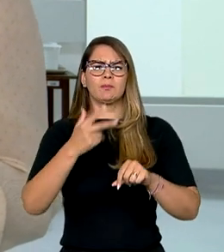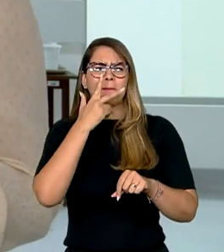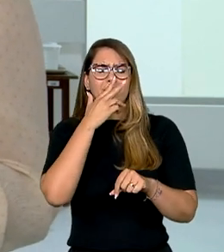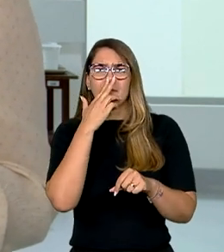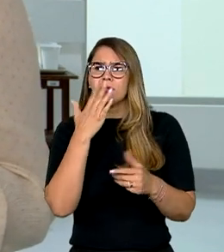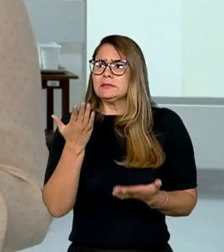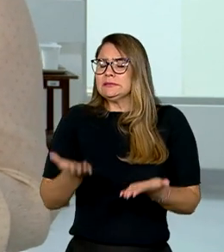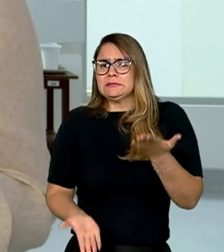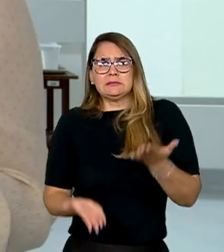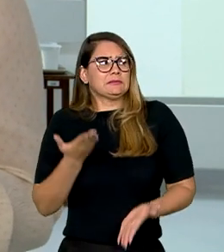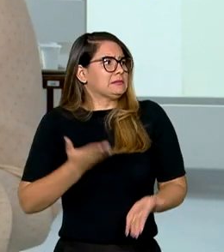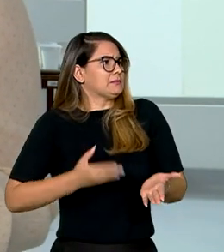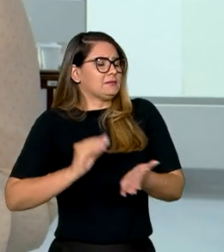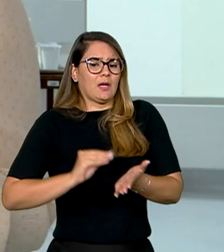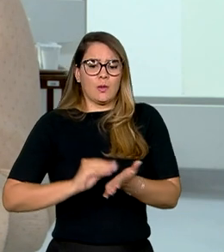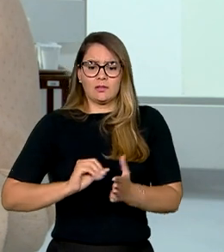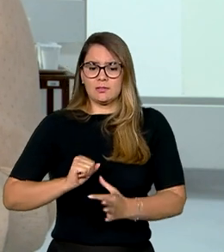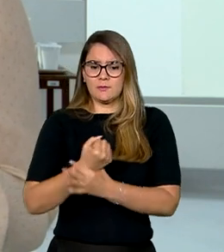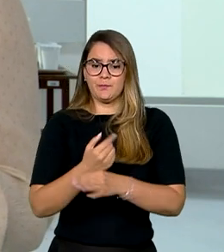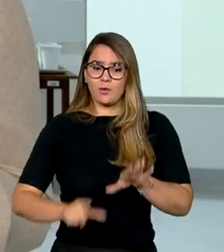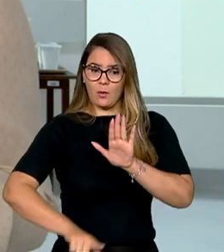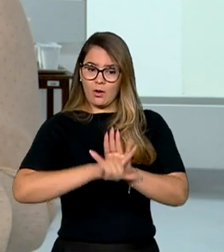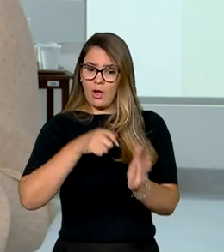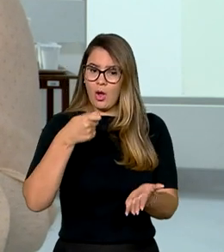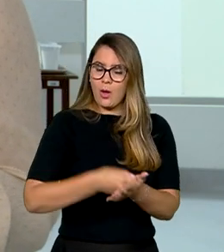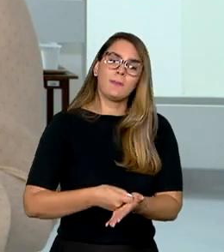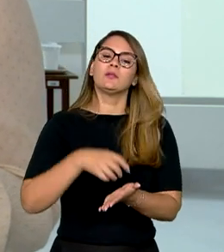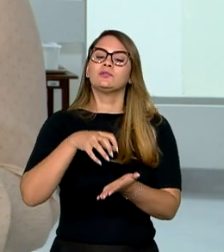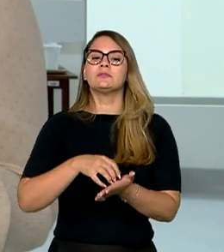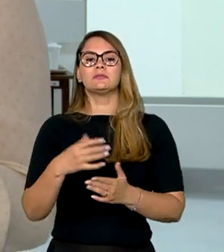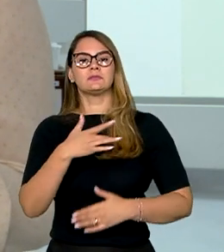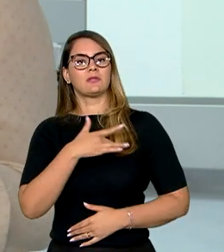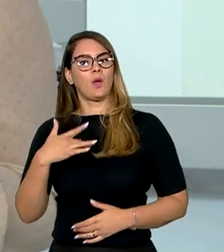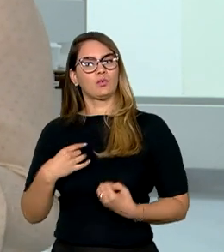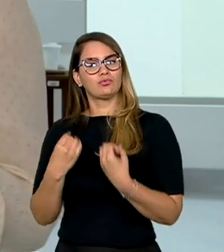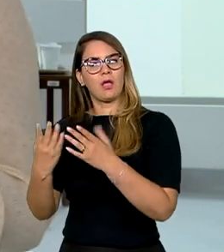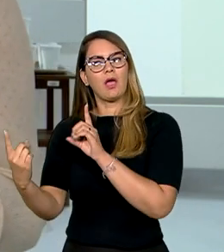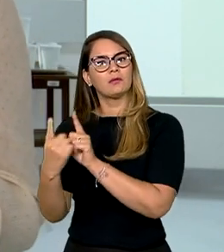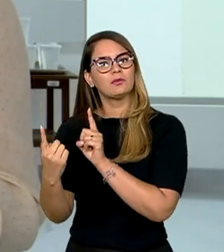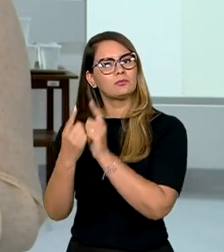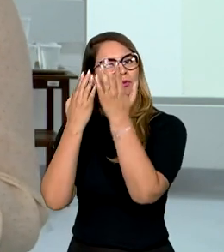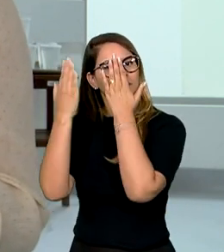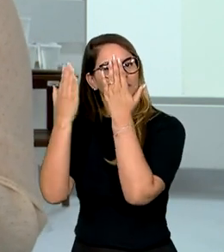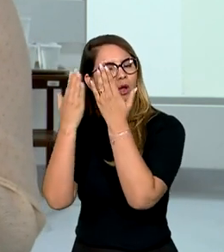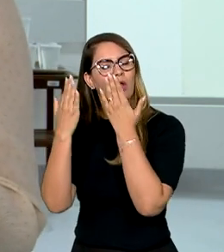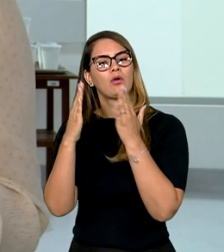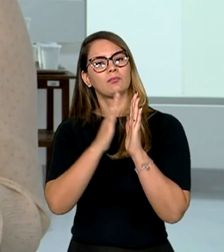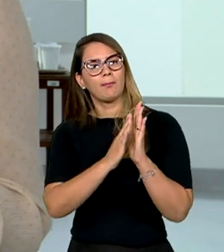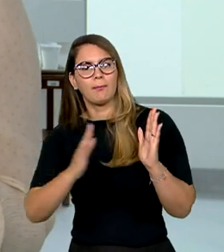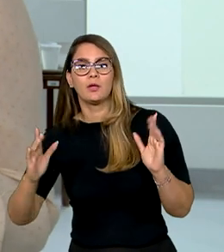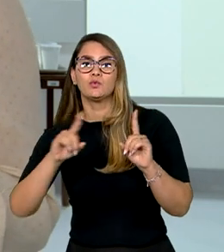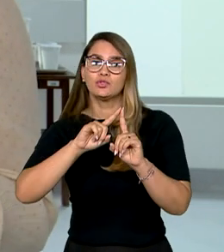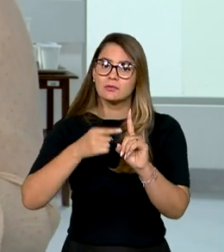instável e inseguro, uma lei obriga instituições de saúde a oferecerem atendimento psicológico durante a